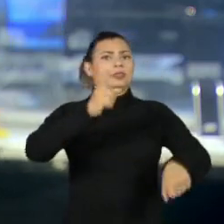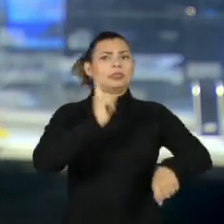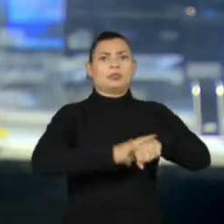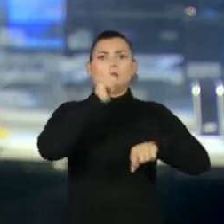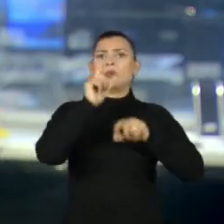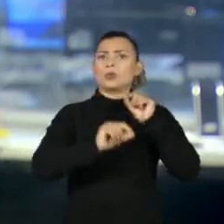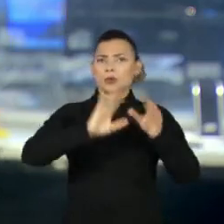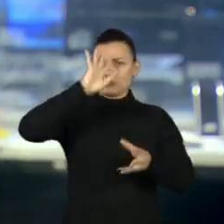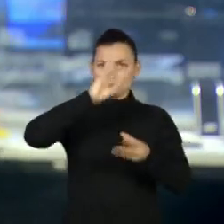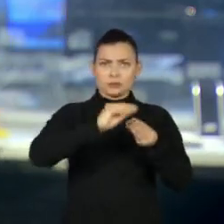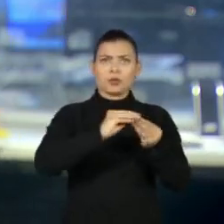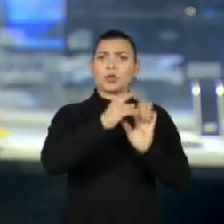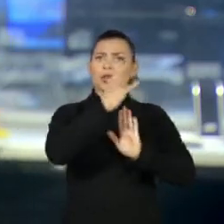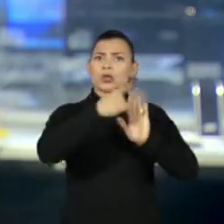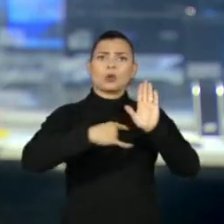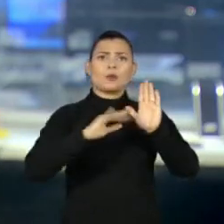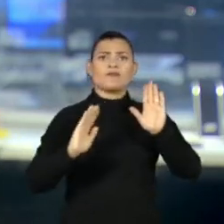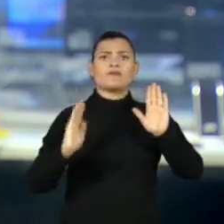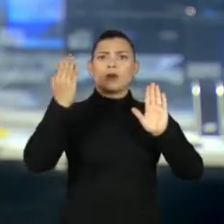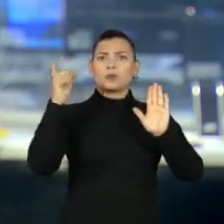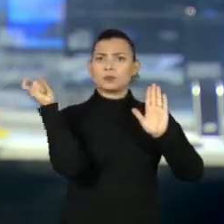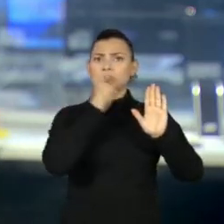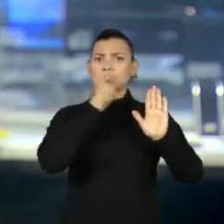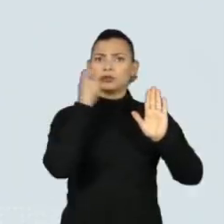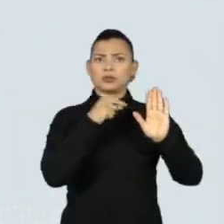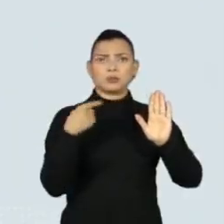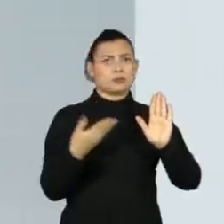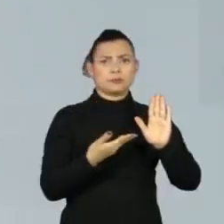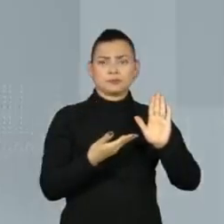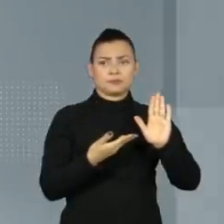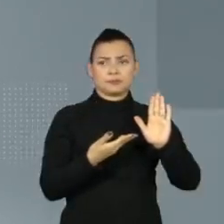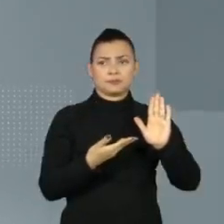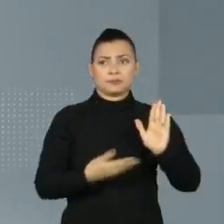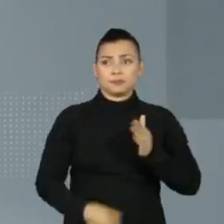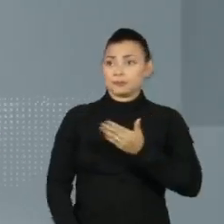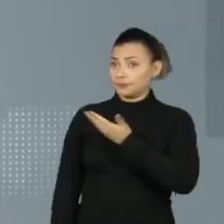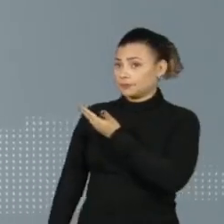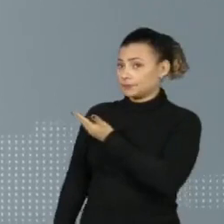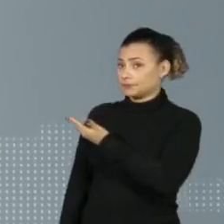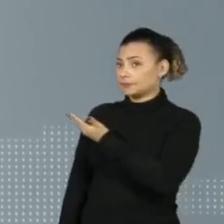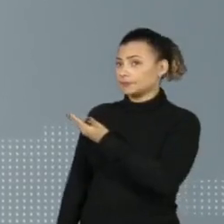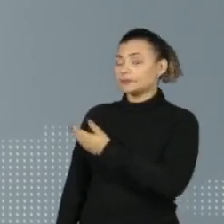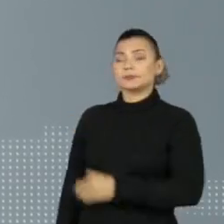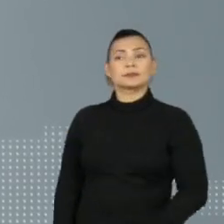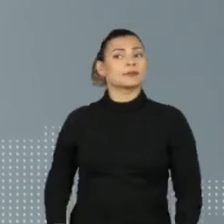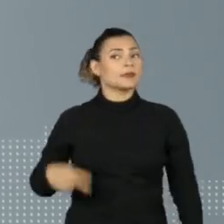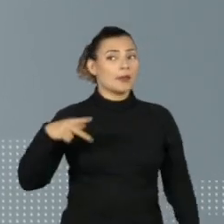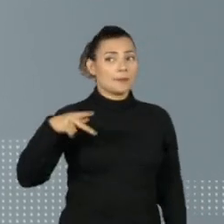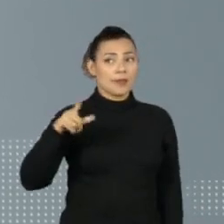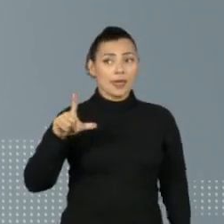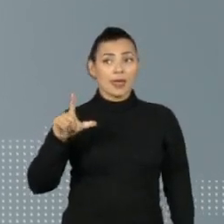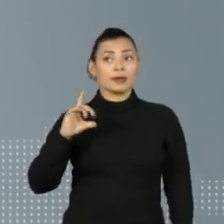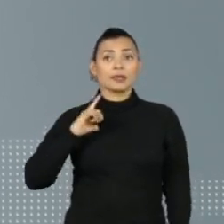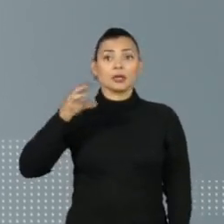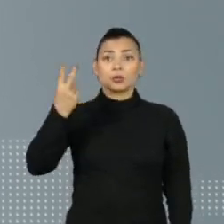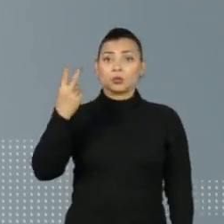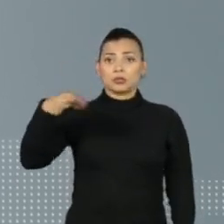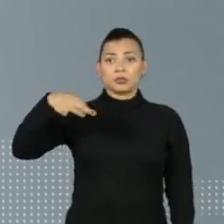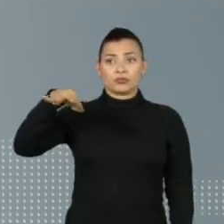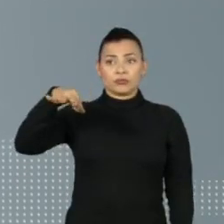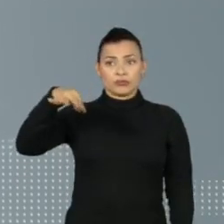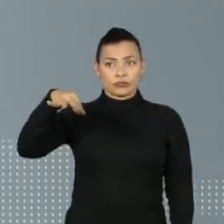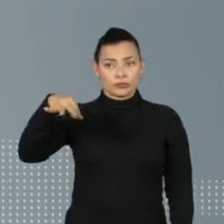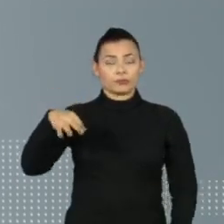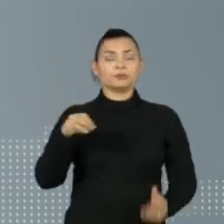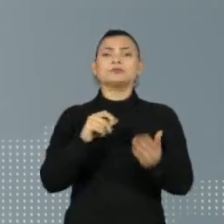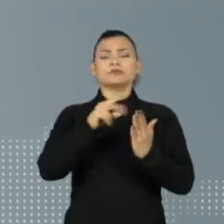as conclusões do documento falsas e mentirosas. O relatório do PL tem duas páginas. O texto, sem autoria